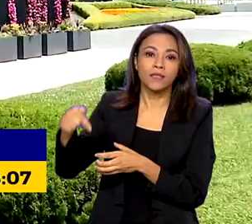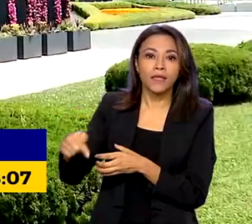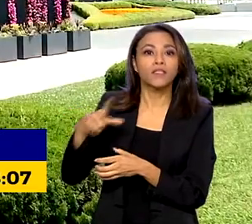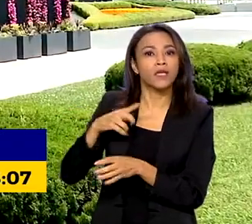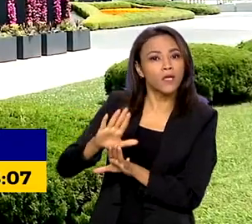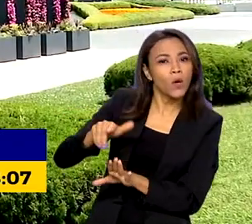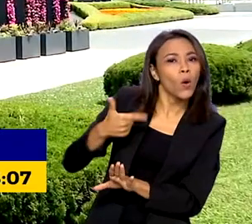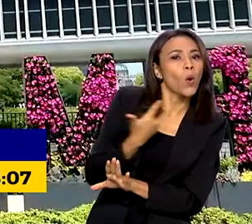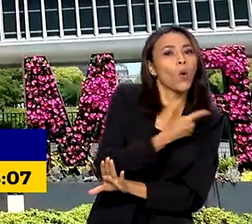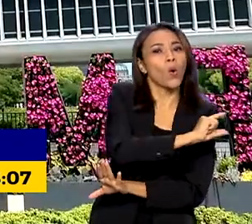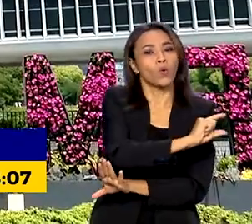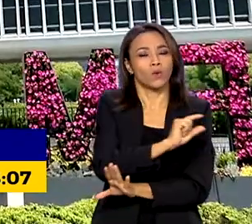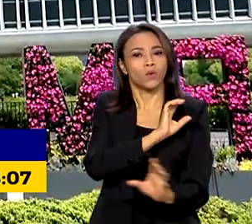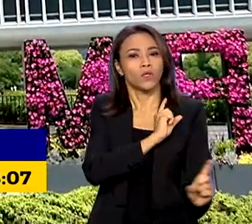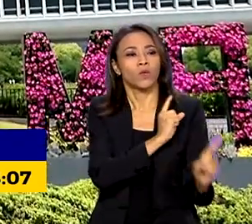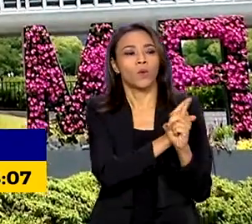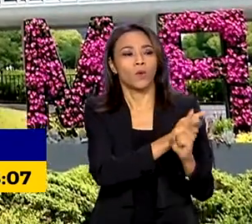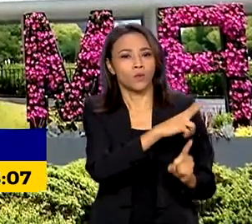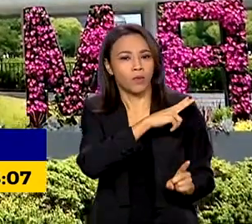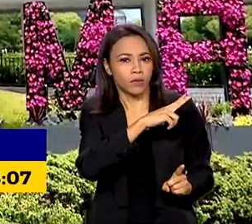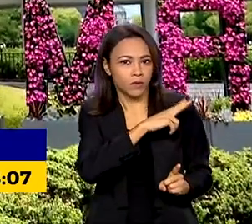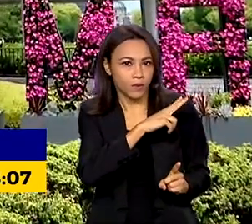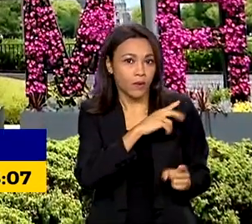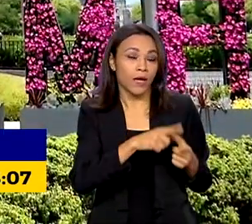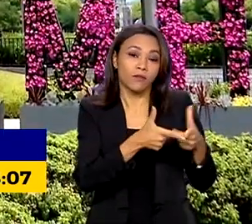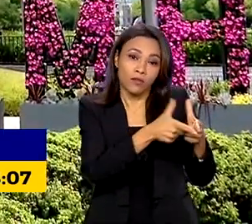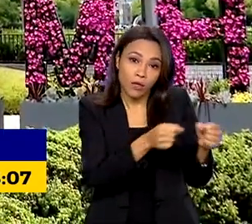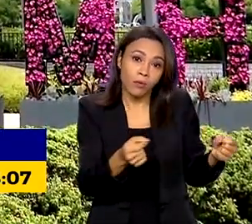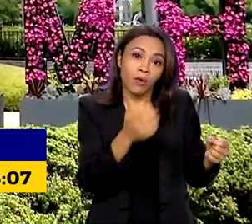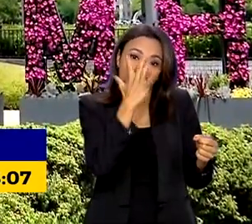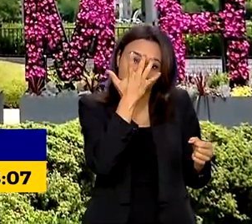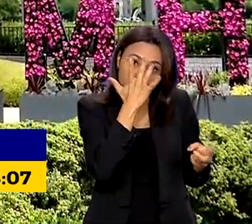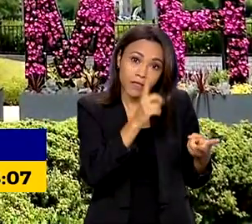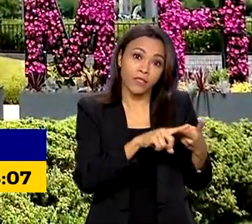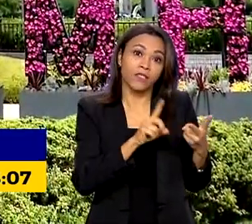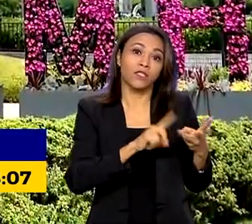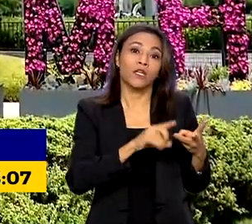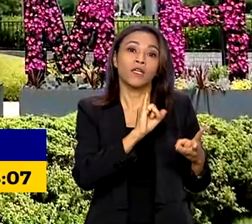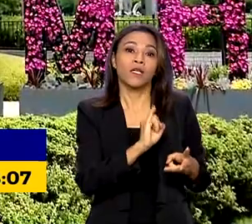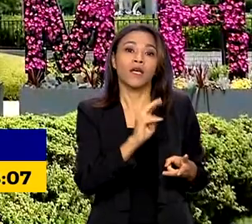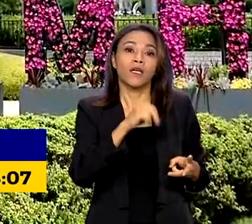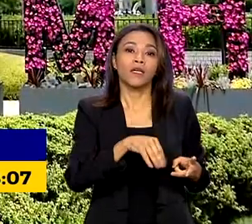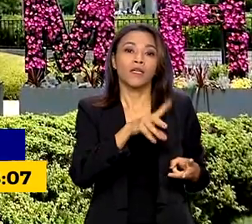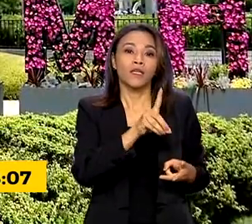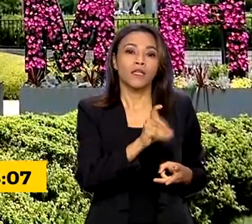reservados com os primeiros ministros da Índia e do Japão e com o presidente da Indonésia.